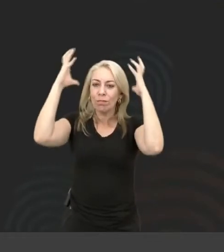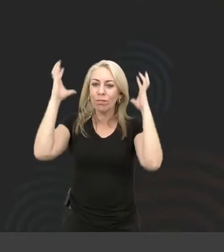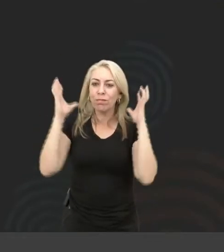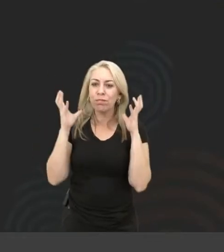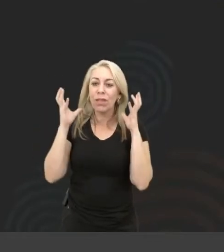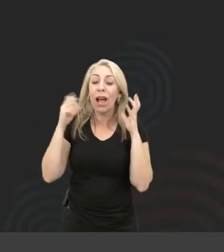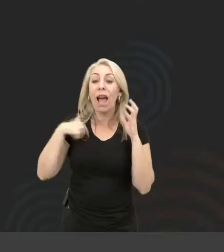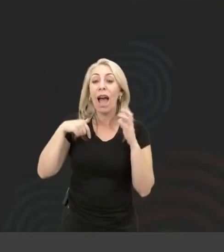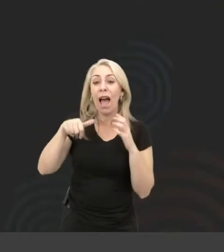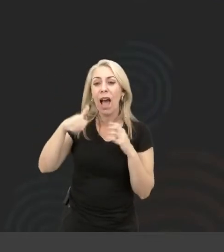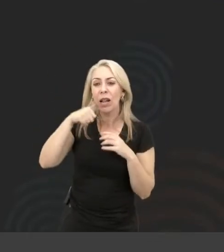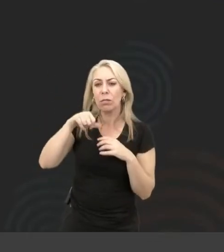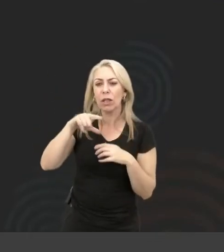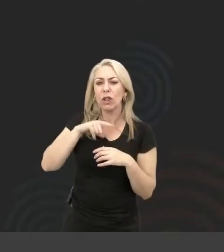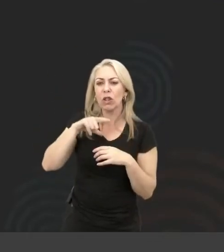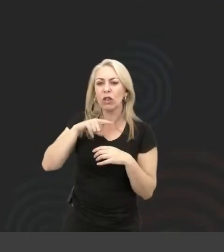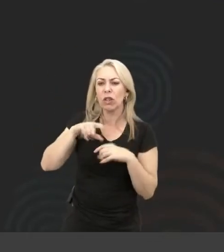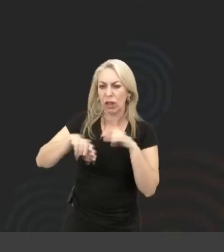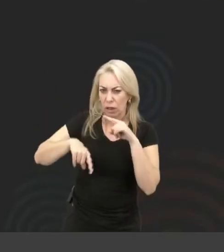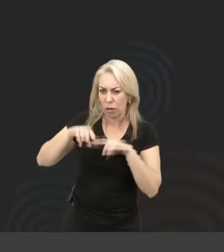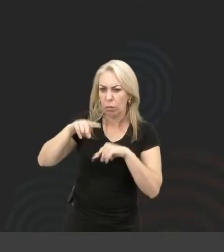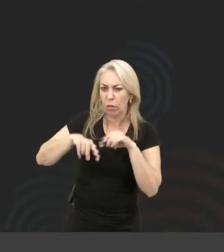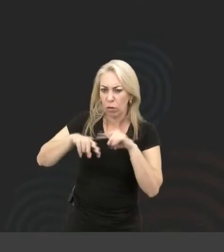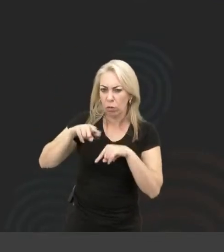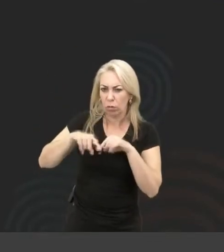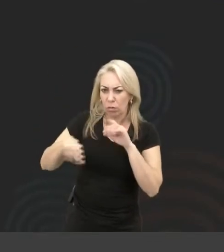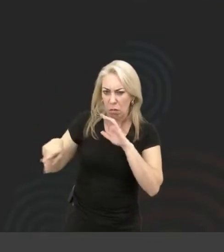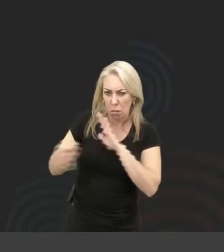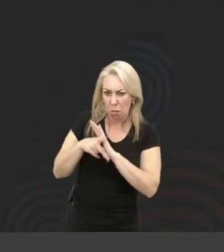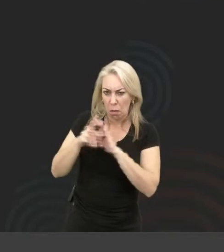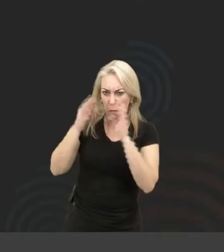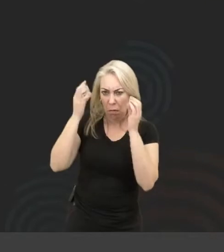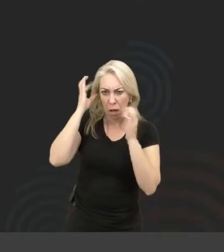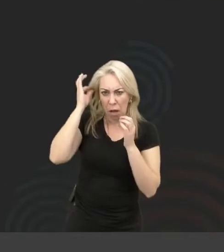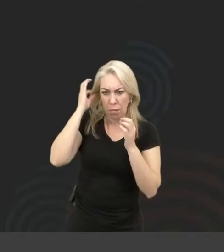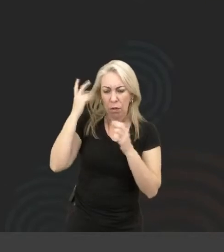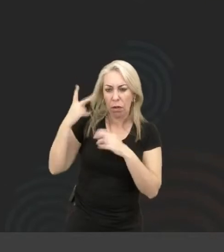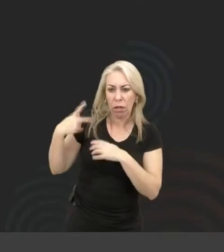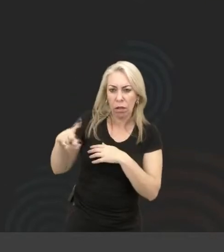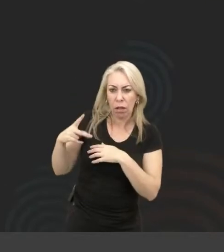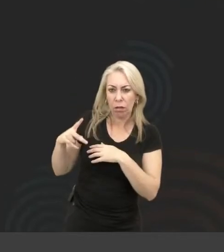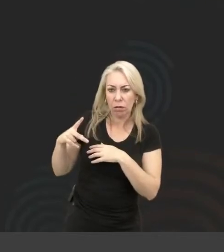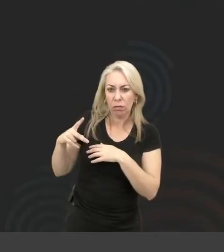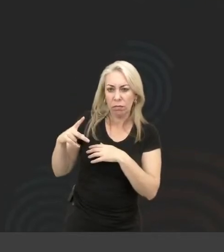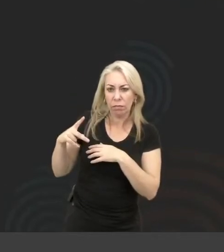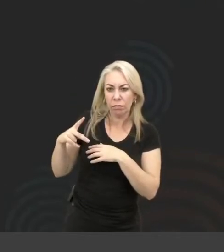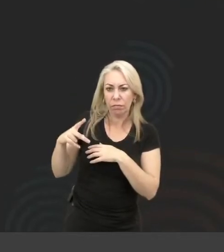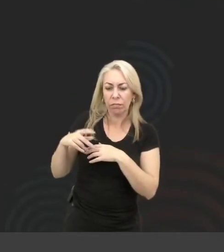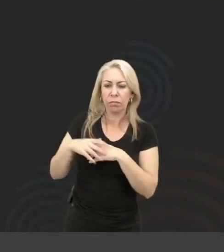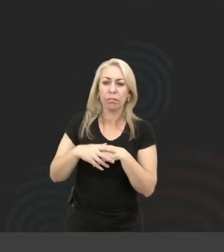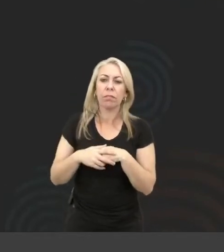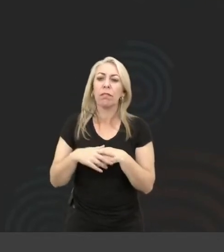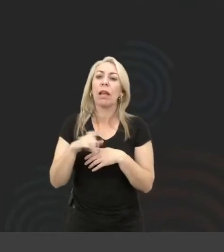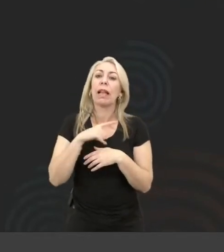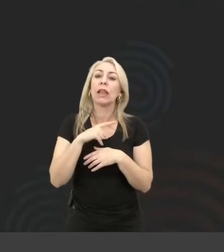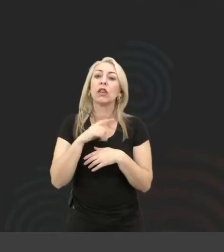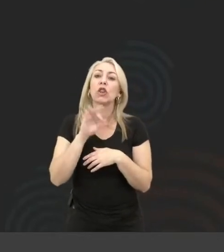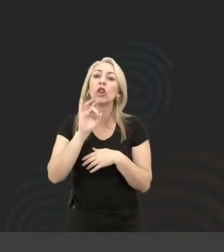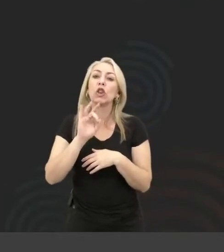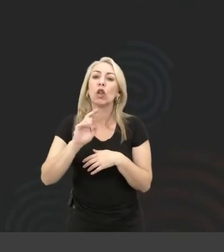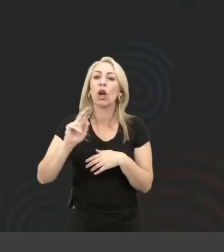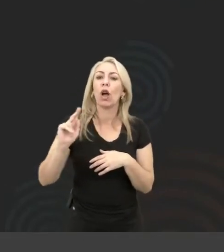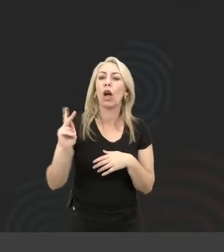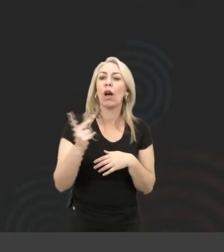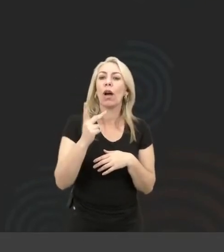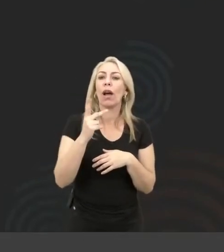essa mulher, ela tinha produtos próprios pro cabelo dela? Ela tinha uma coisa chamada ENE,